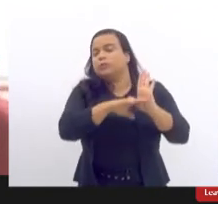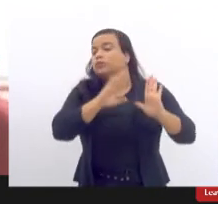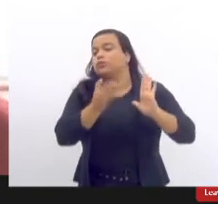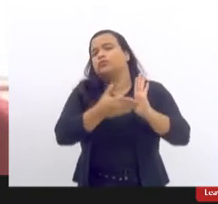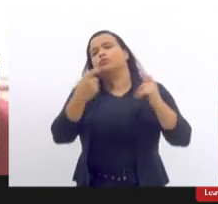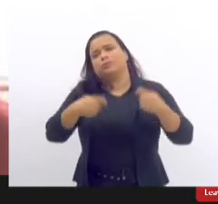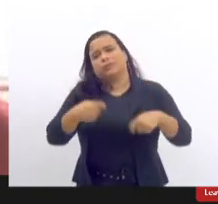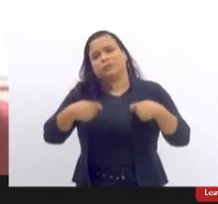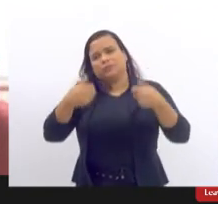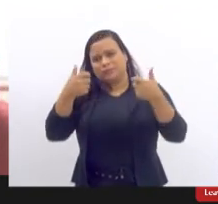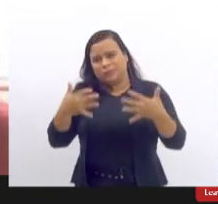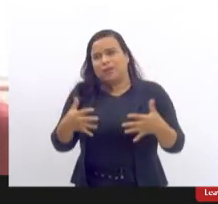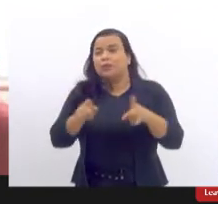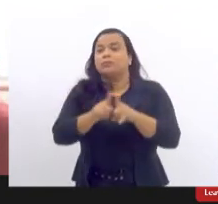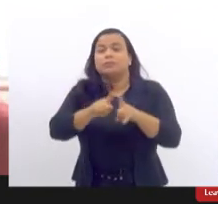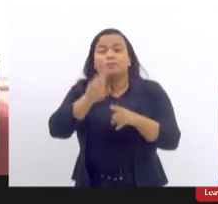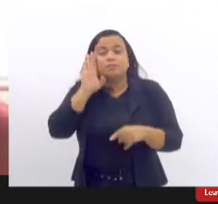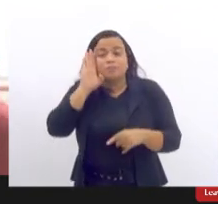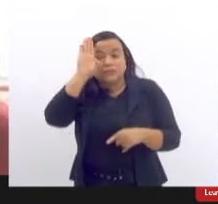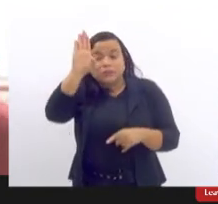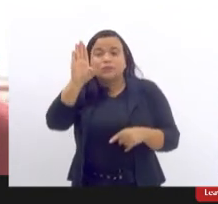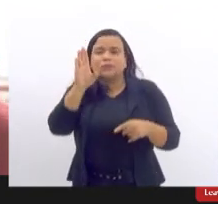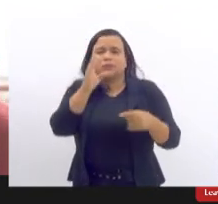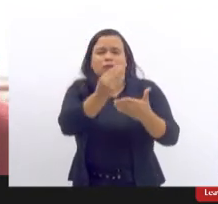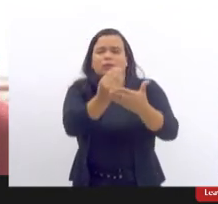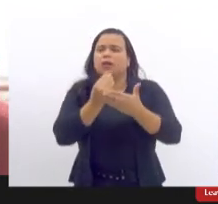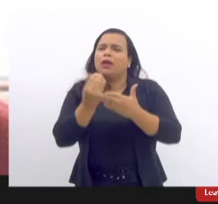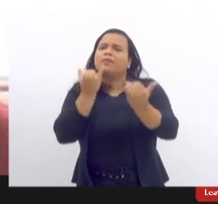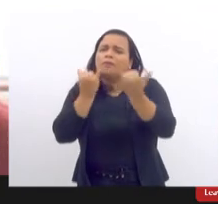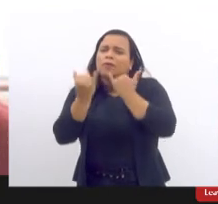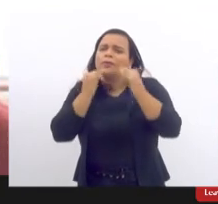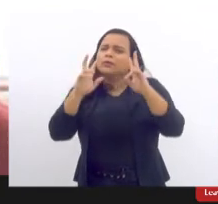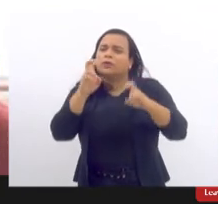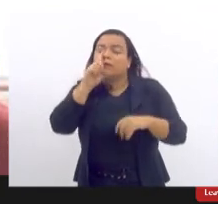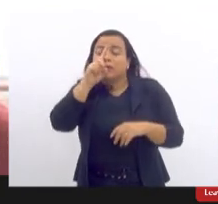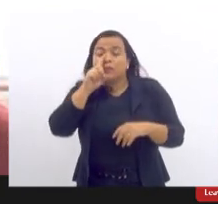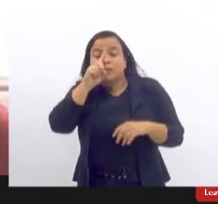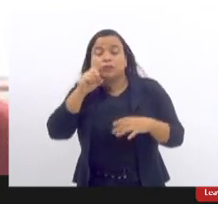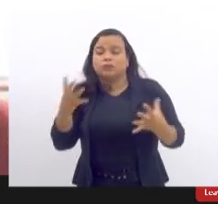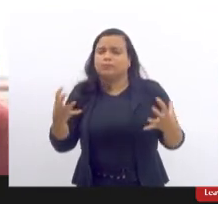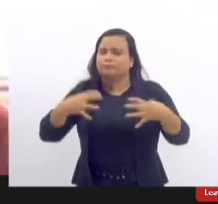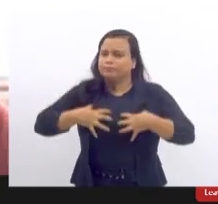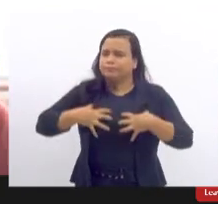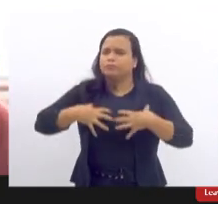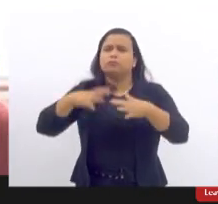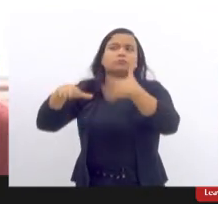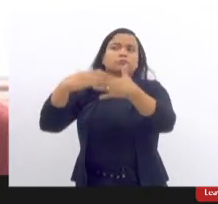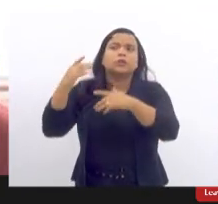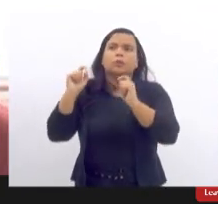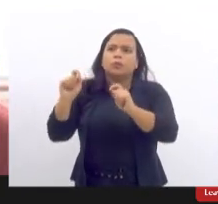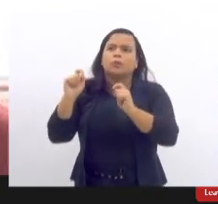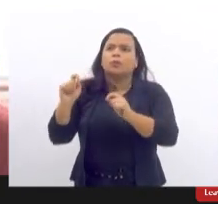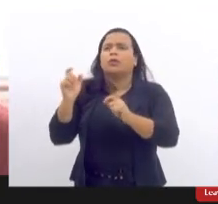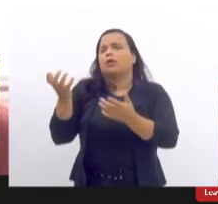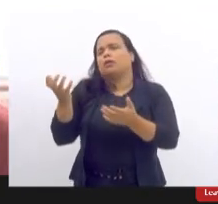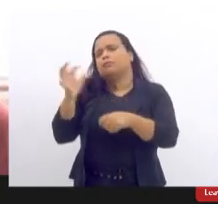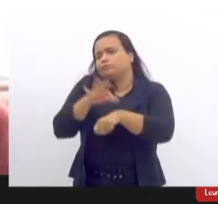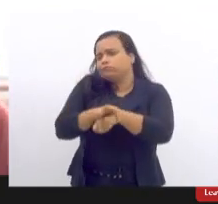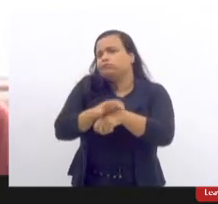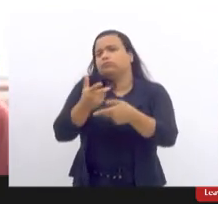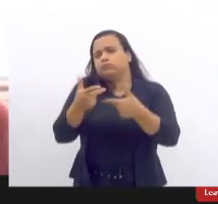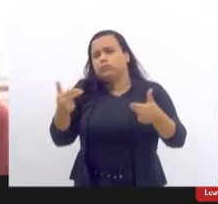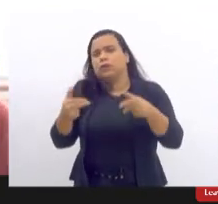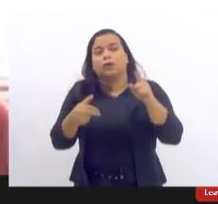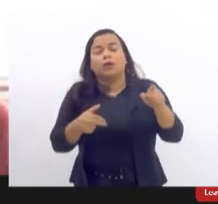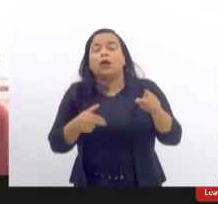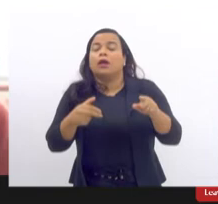principalmente advertindo trazendo informações sobre os riscos dos implantes mamários ou ainda como o doutor falou que